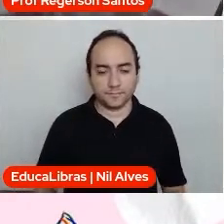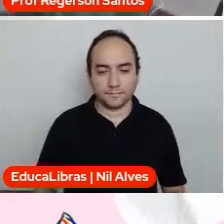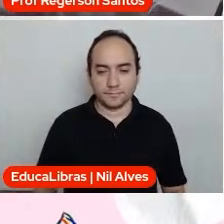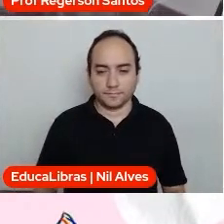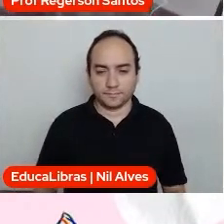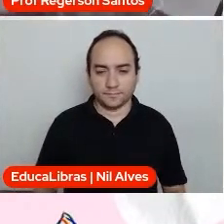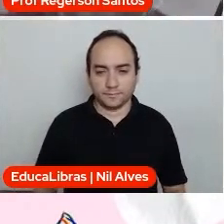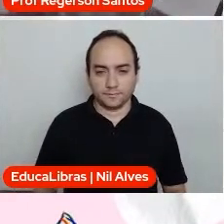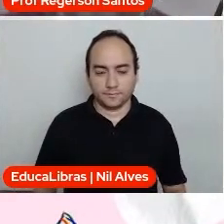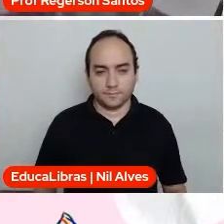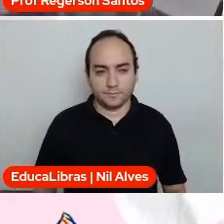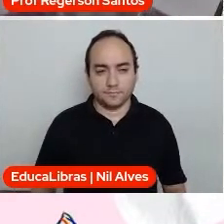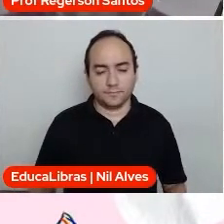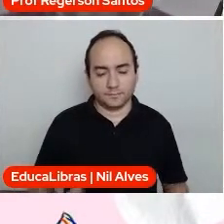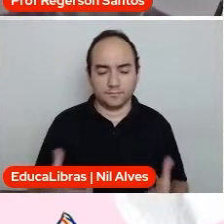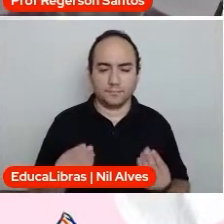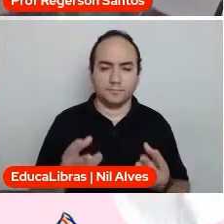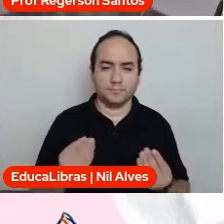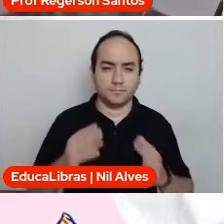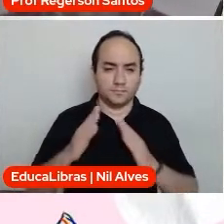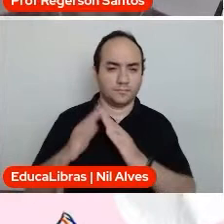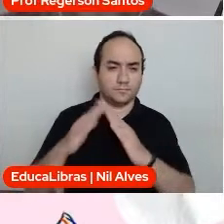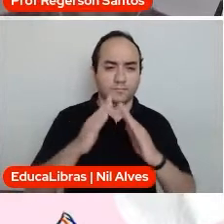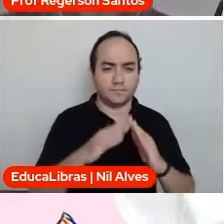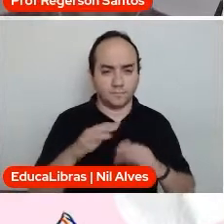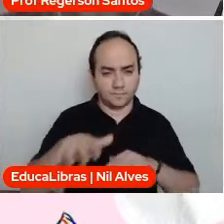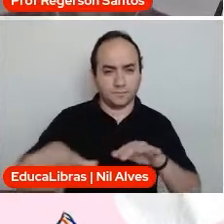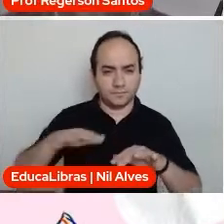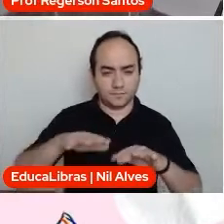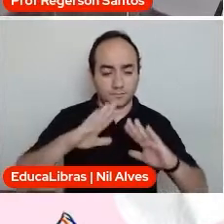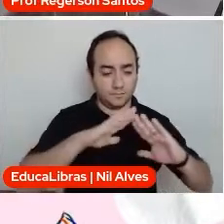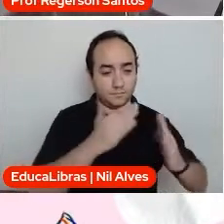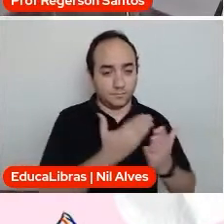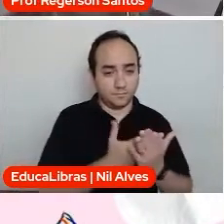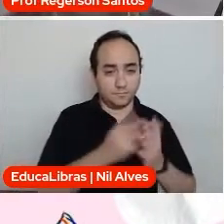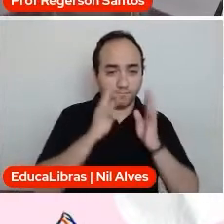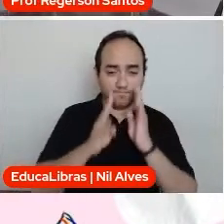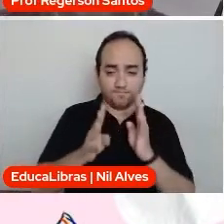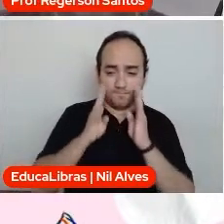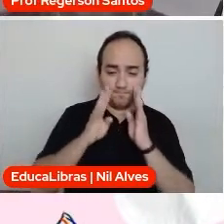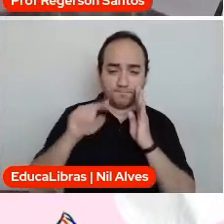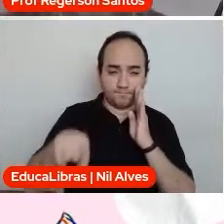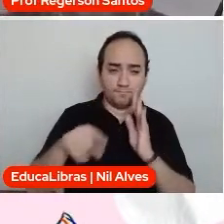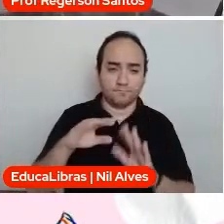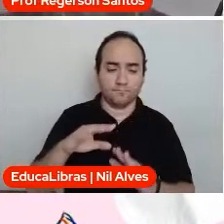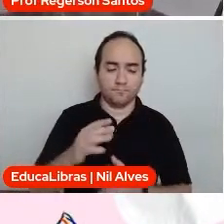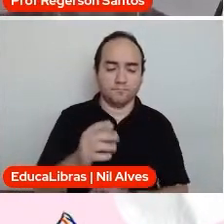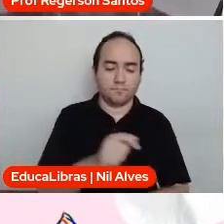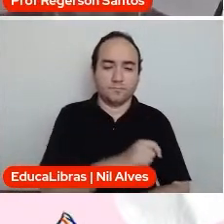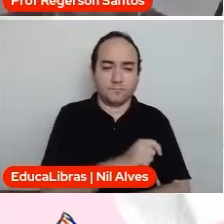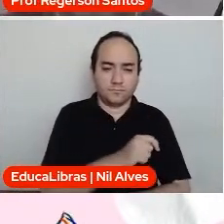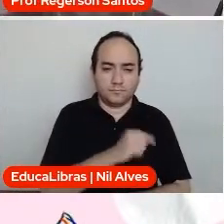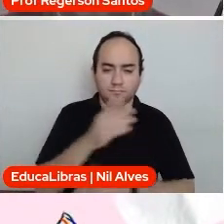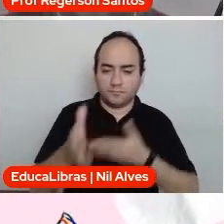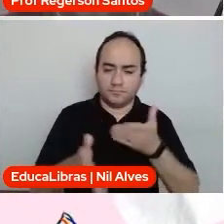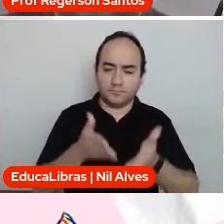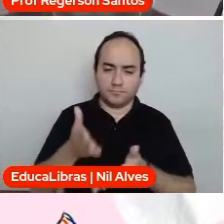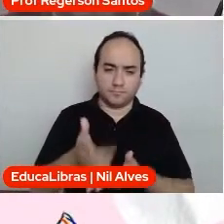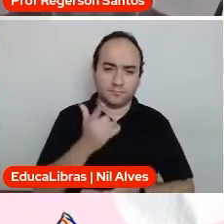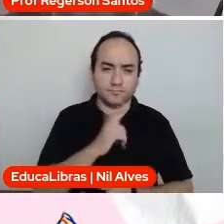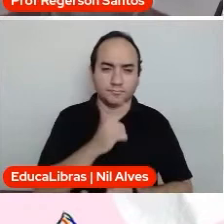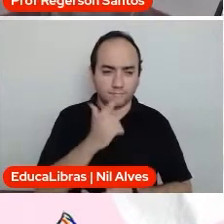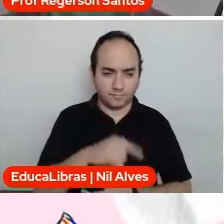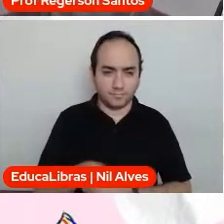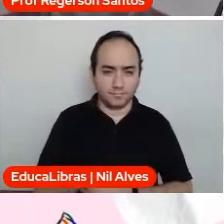Em muitos lares, a escola é a única a escutar o estudante. então, assim, um país em que a pobreza, em que a